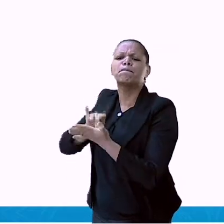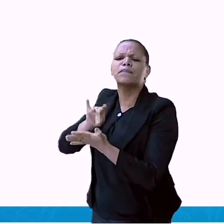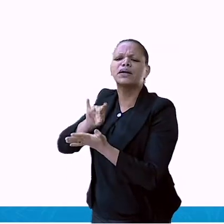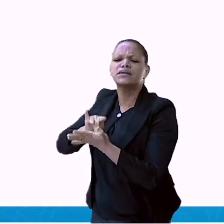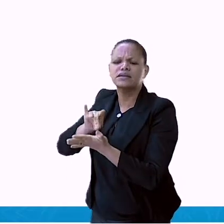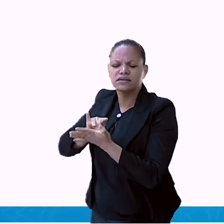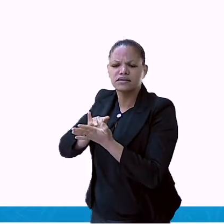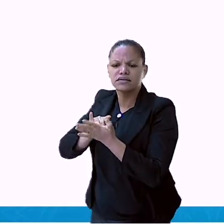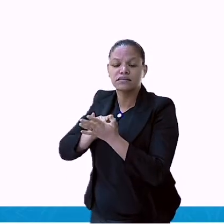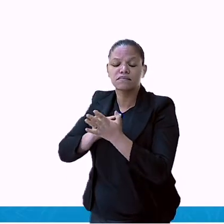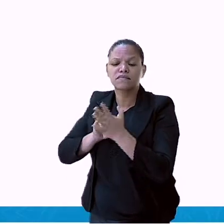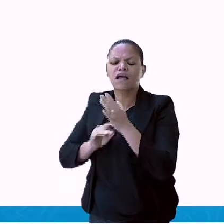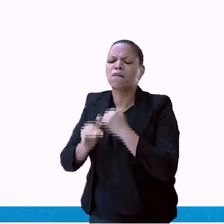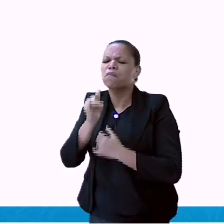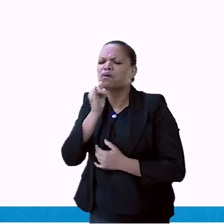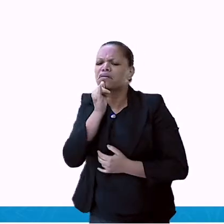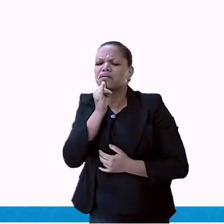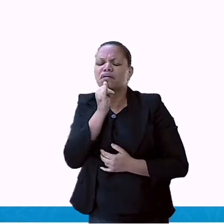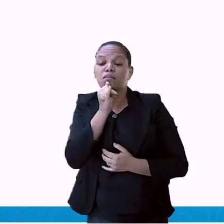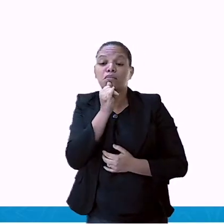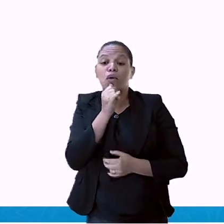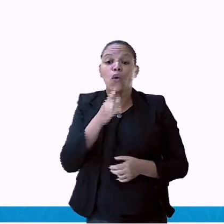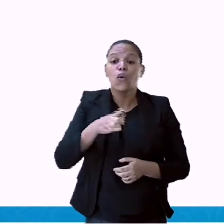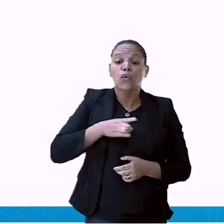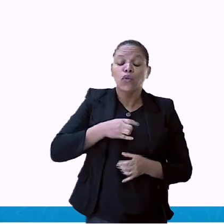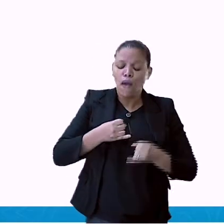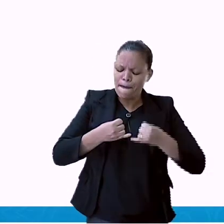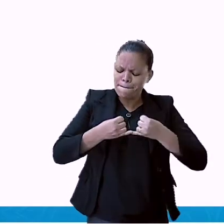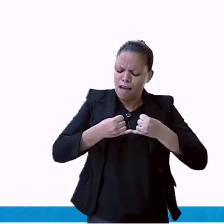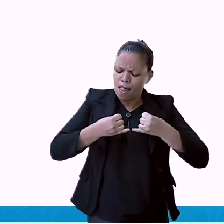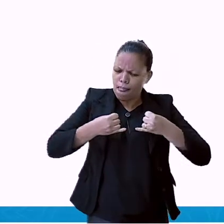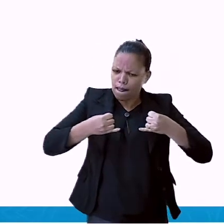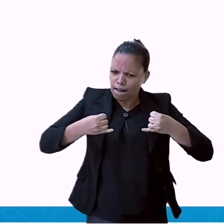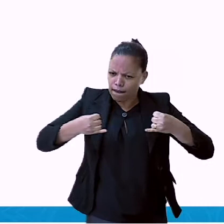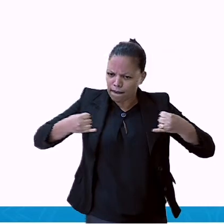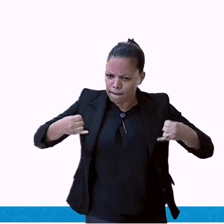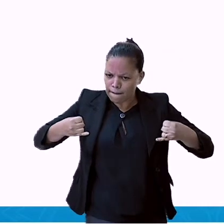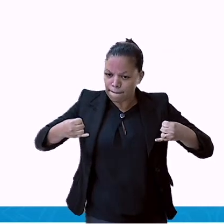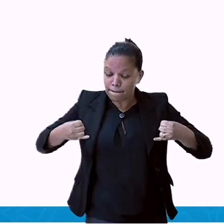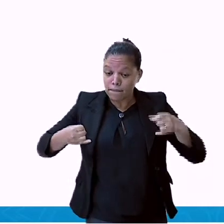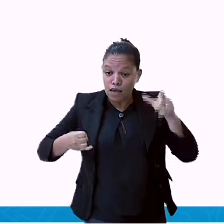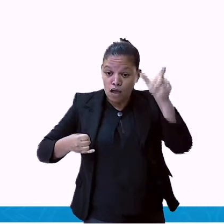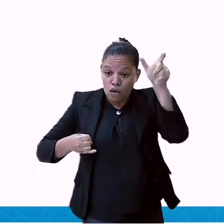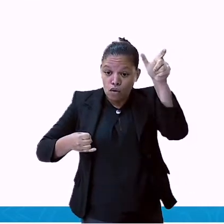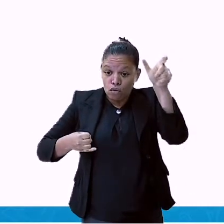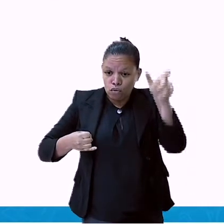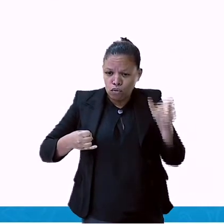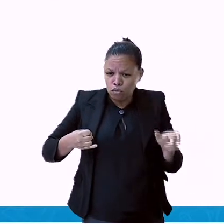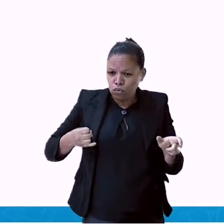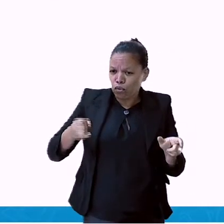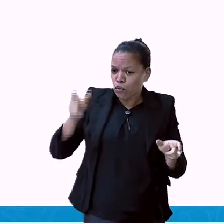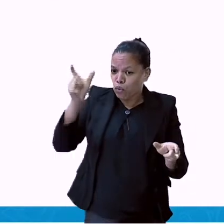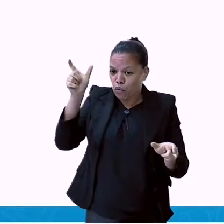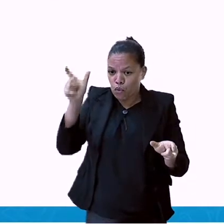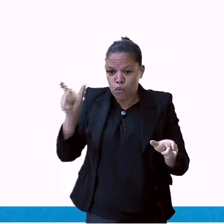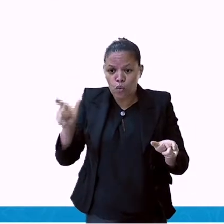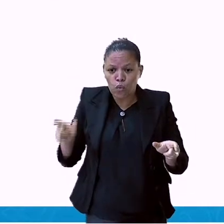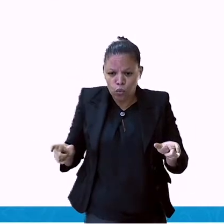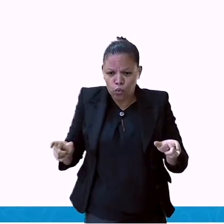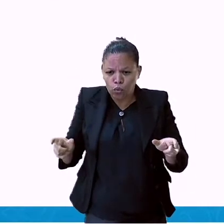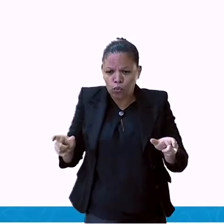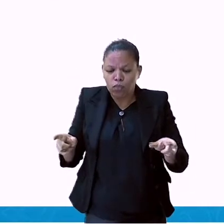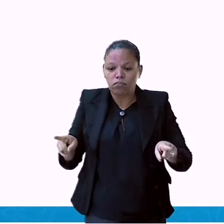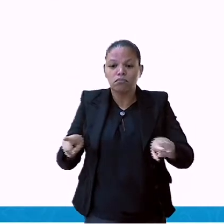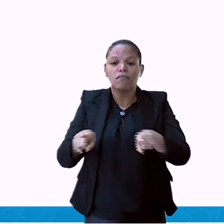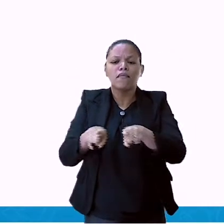ela possui colunas. Outra informação que a tabela tem, vou grifar aqui para vocês, é que ela também